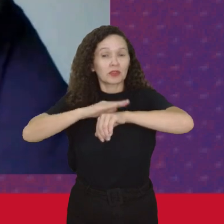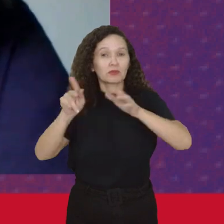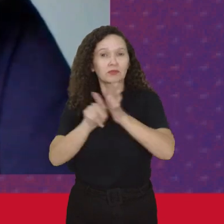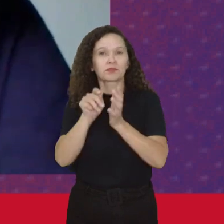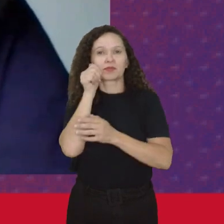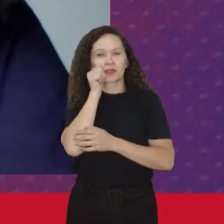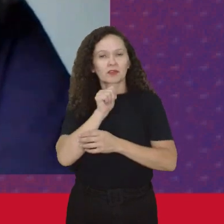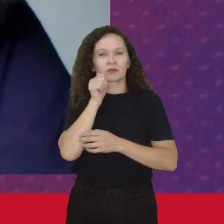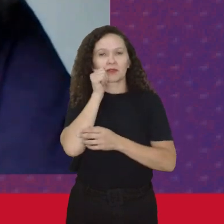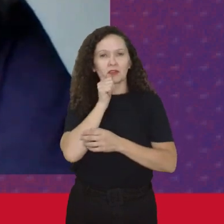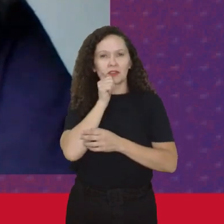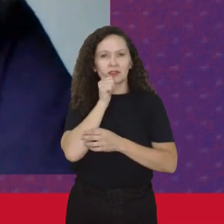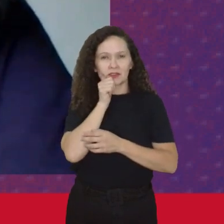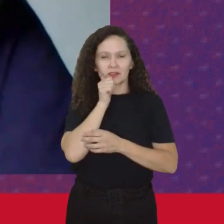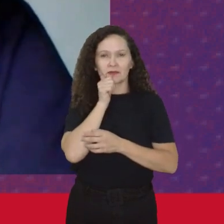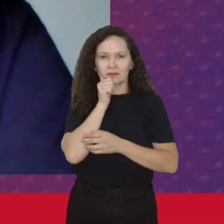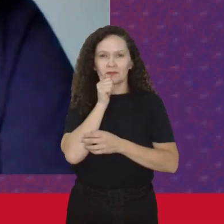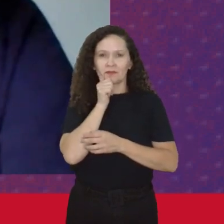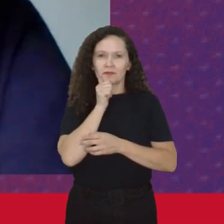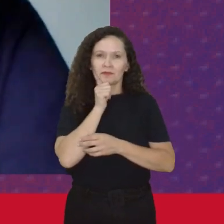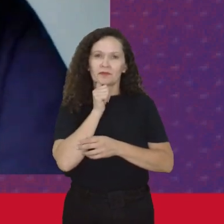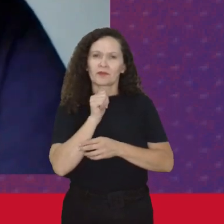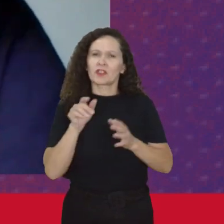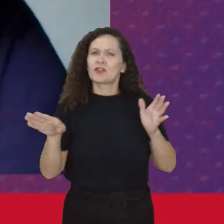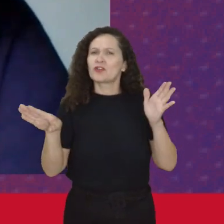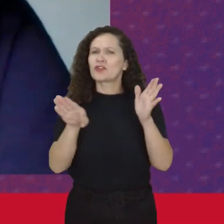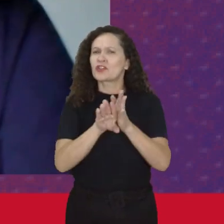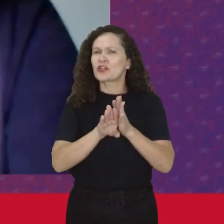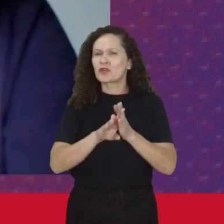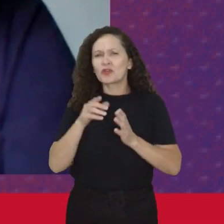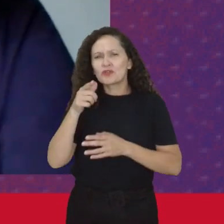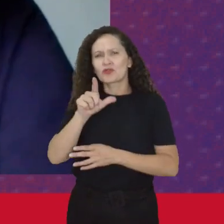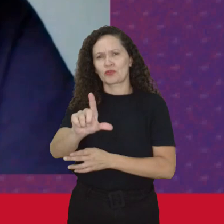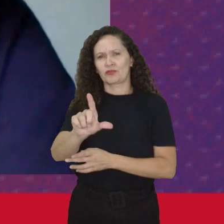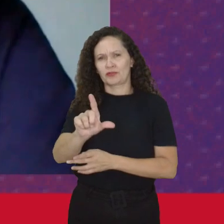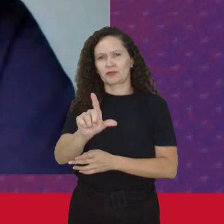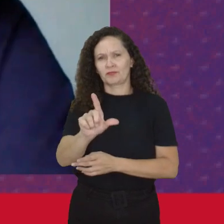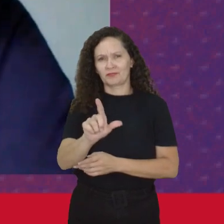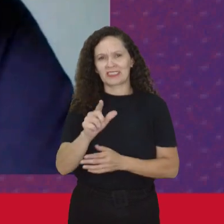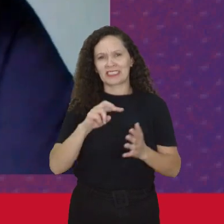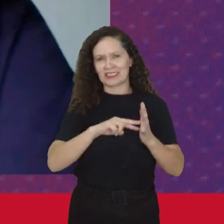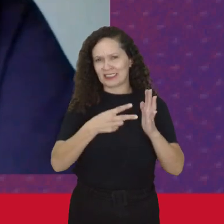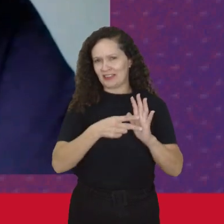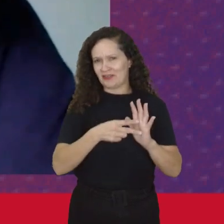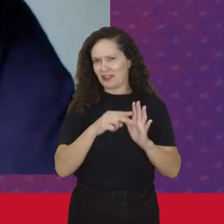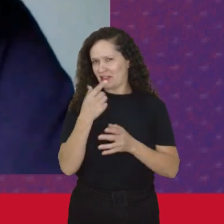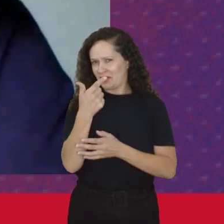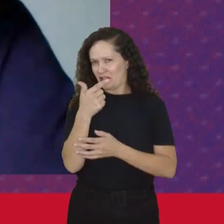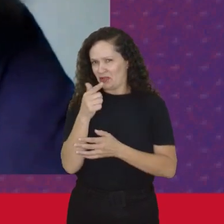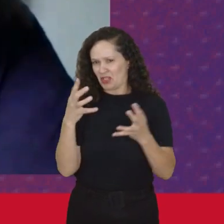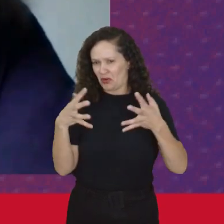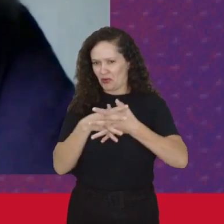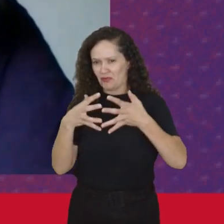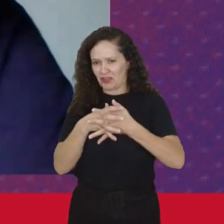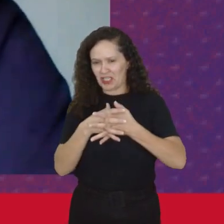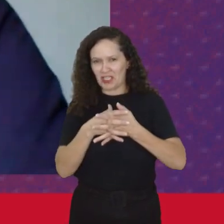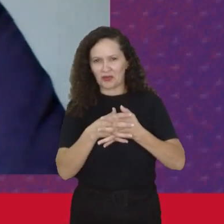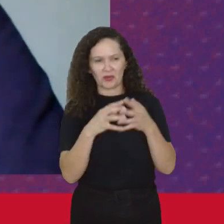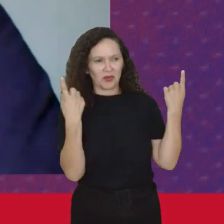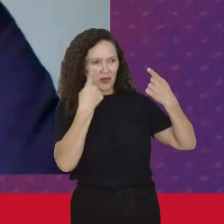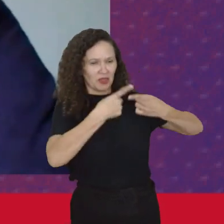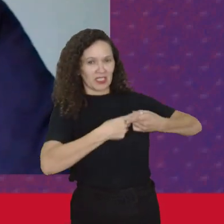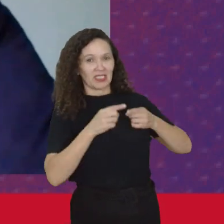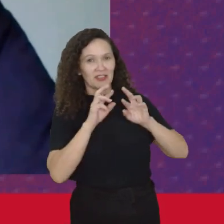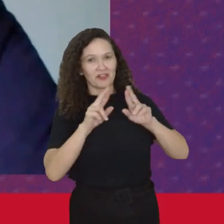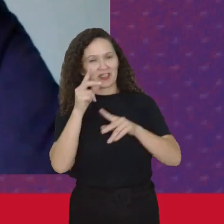Como é Chamada Na FEDIN Chegou Pela FEDIN Isso não significa Também Que não tem Conflitos Que não tem Contradições